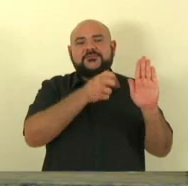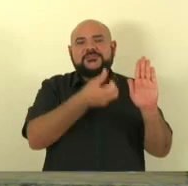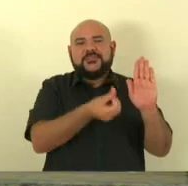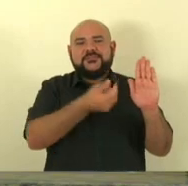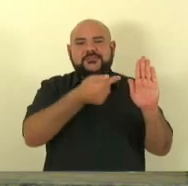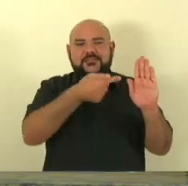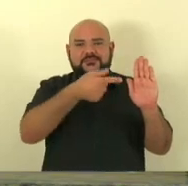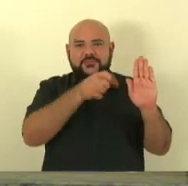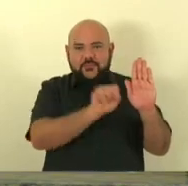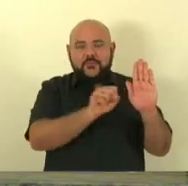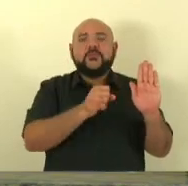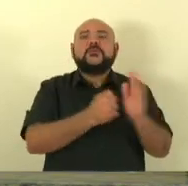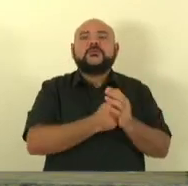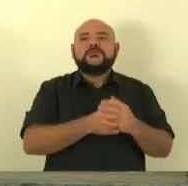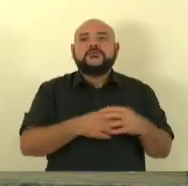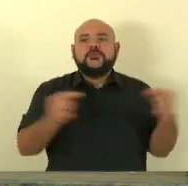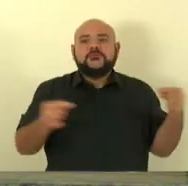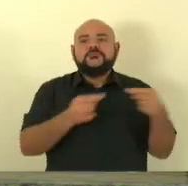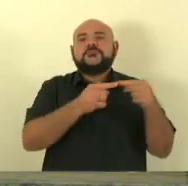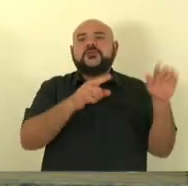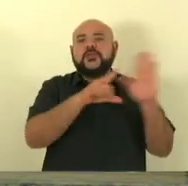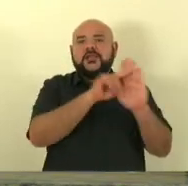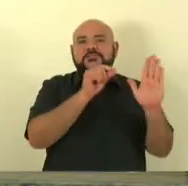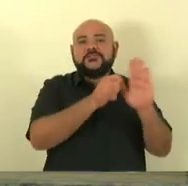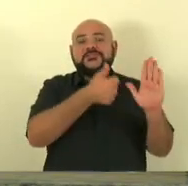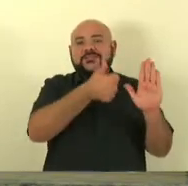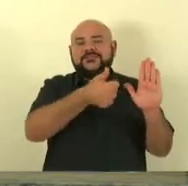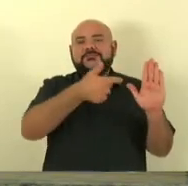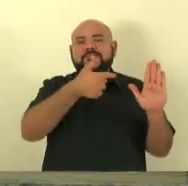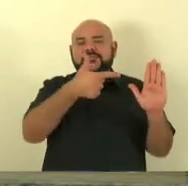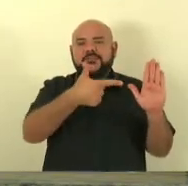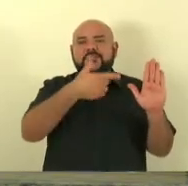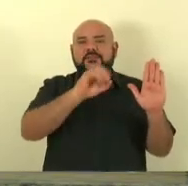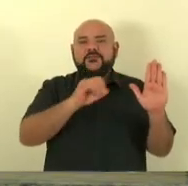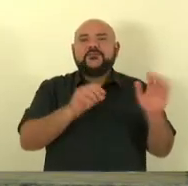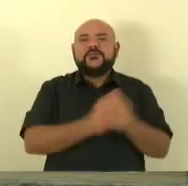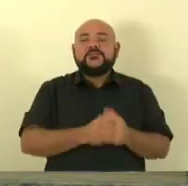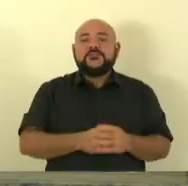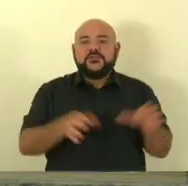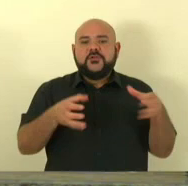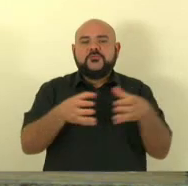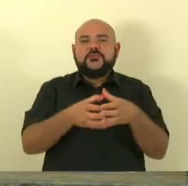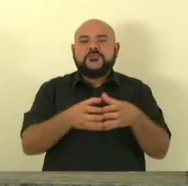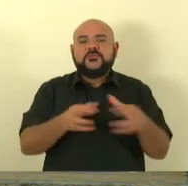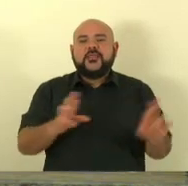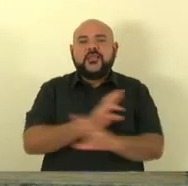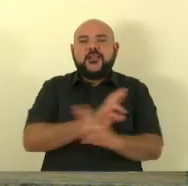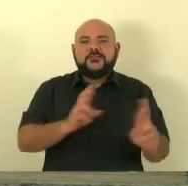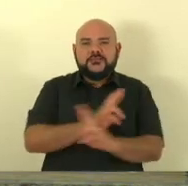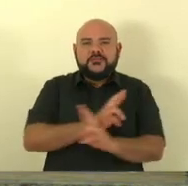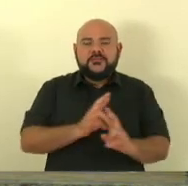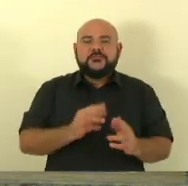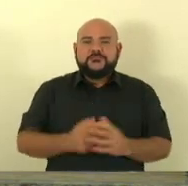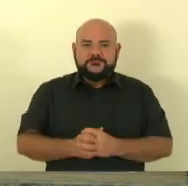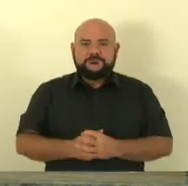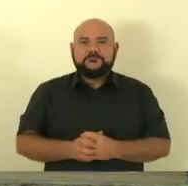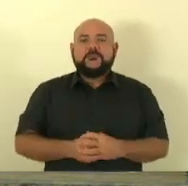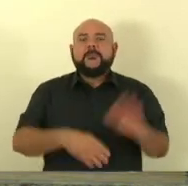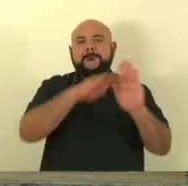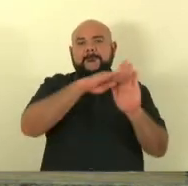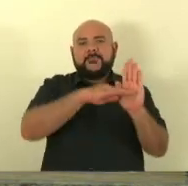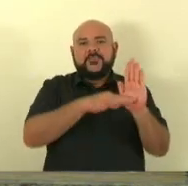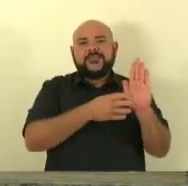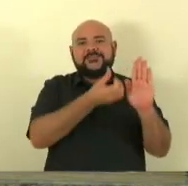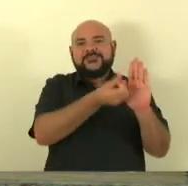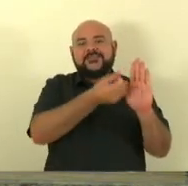após o cumprimento do artigo 120 do Regimento Interno, às comissões relacionadas pela Presidência. O despacho para os itens 6,